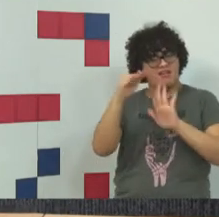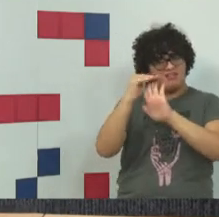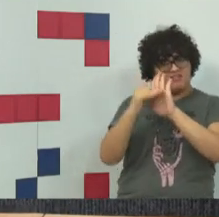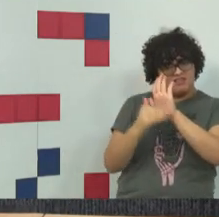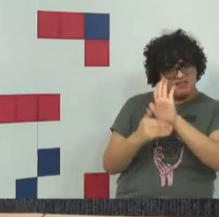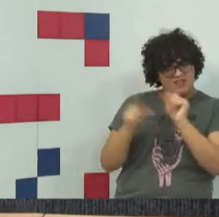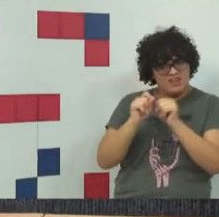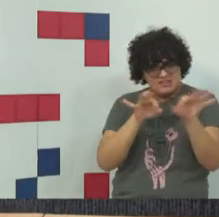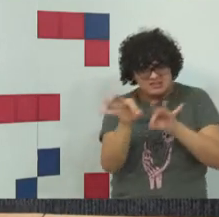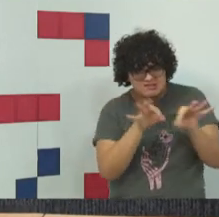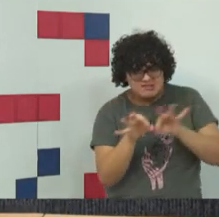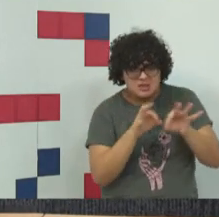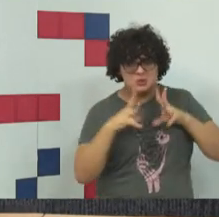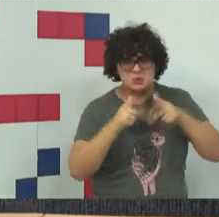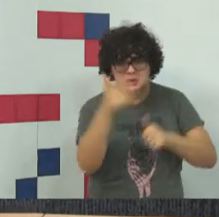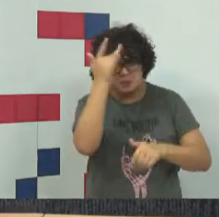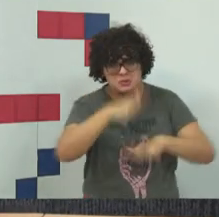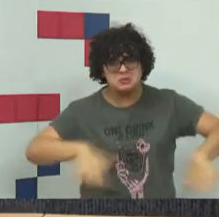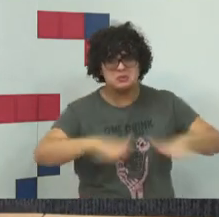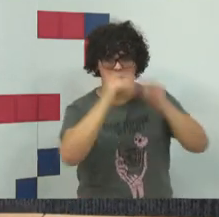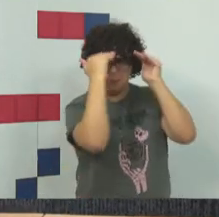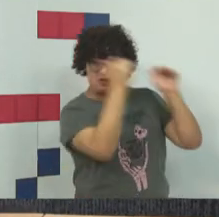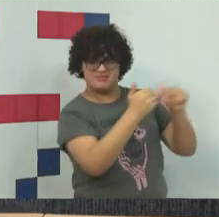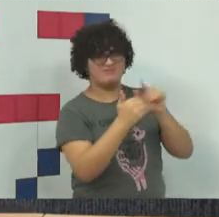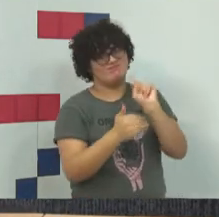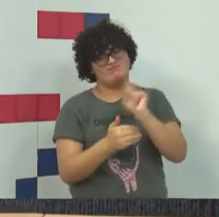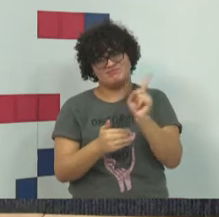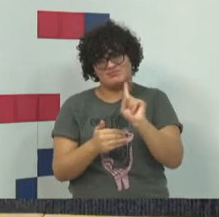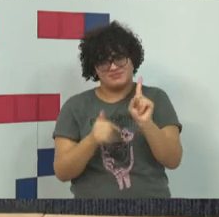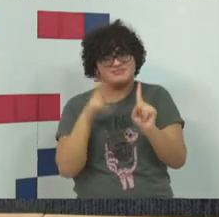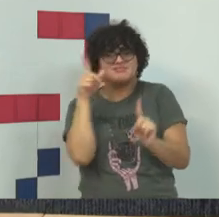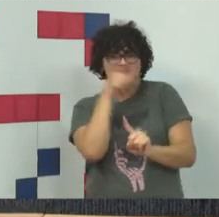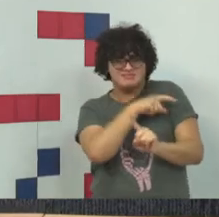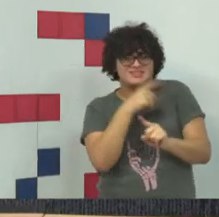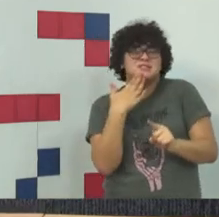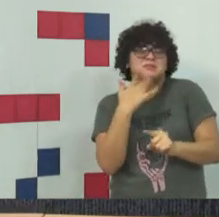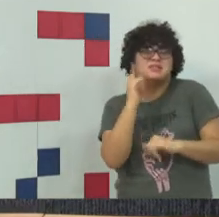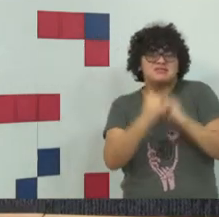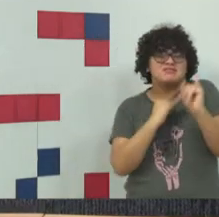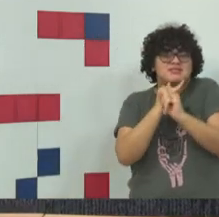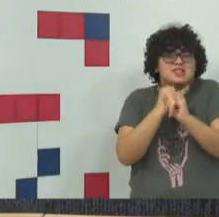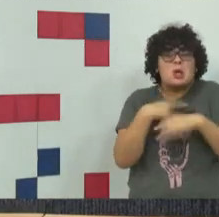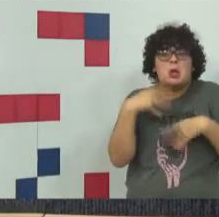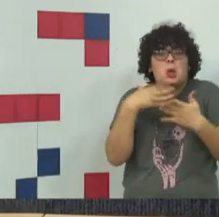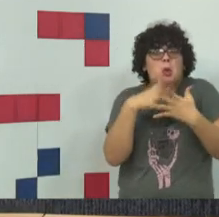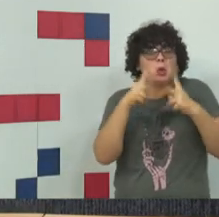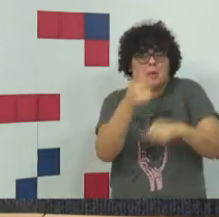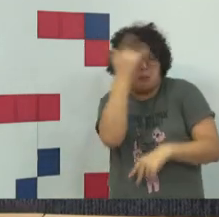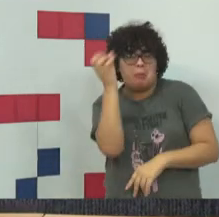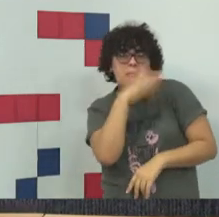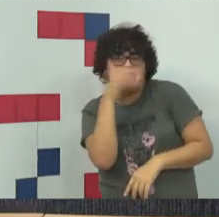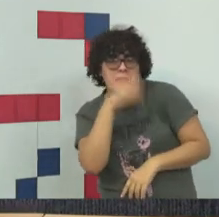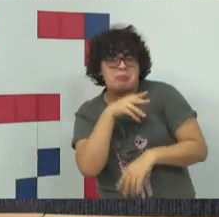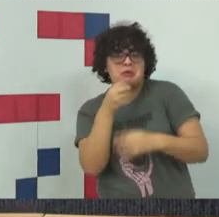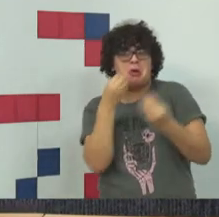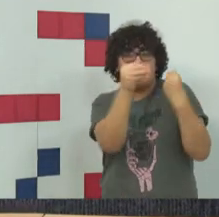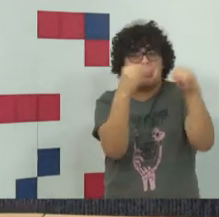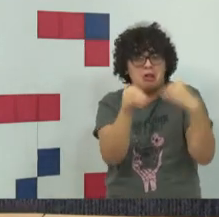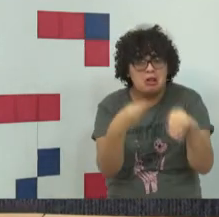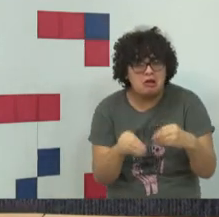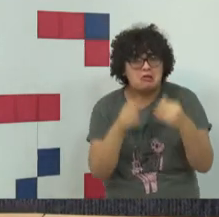iniciais. Tanto é verdade que, inicialmente, a discussão que se tinha, eu,